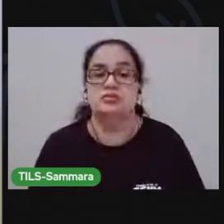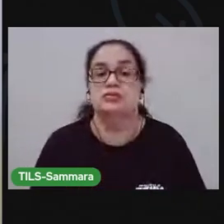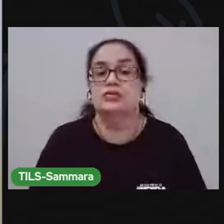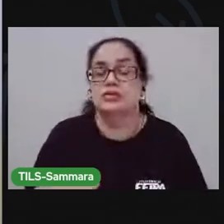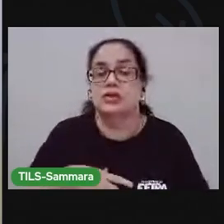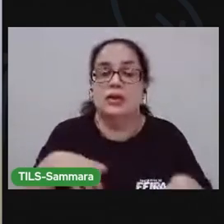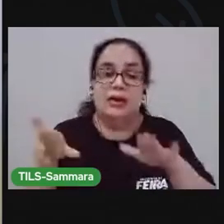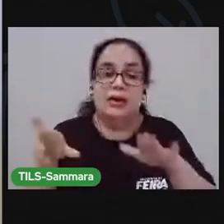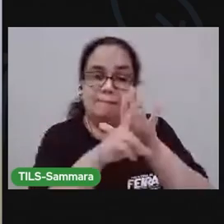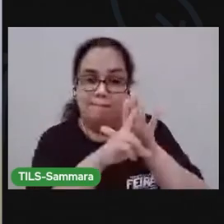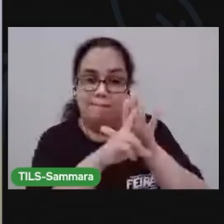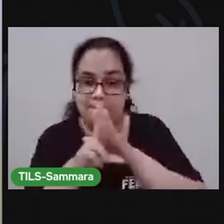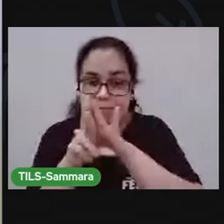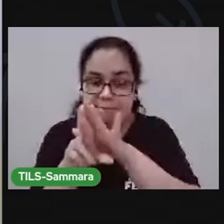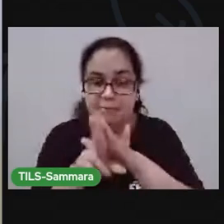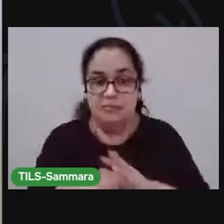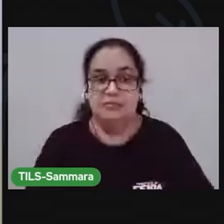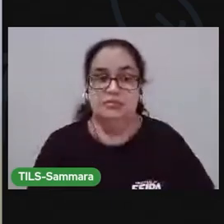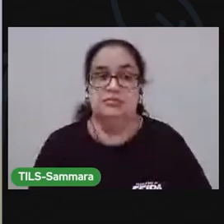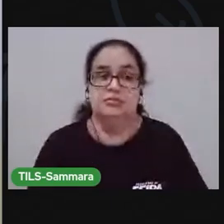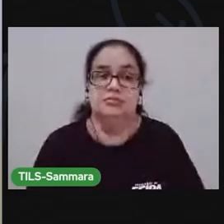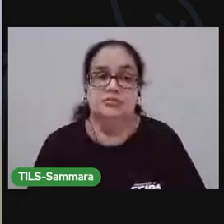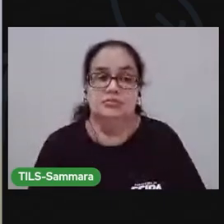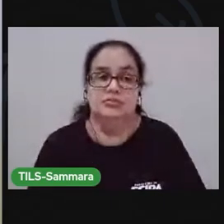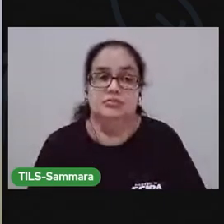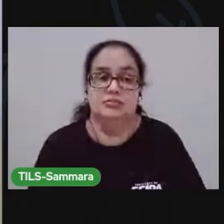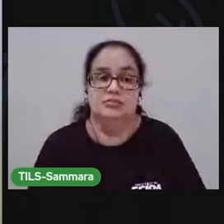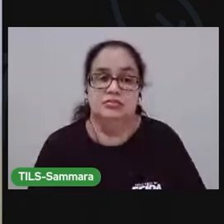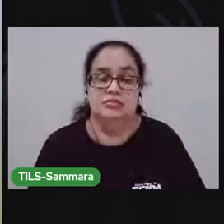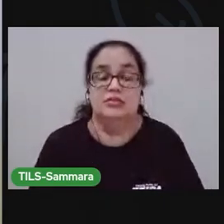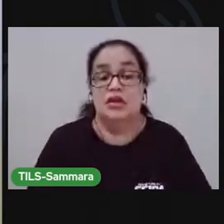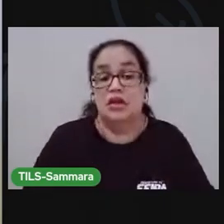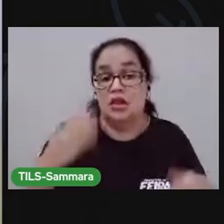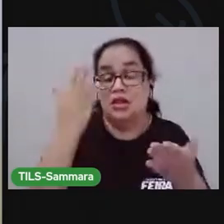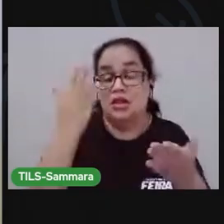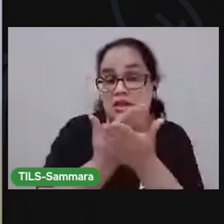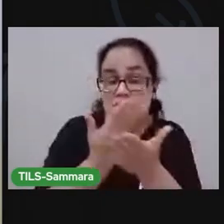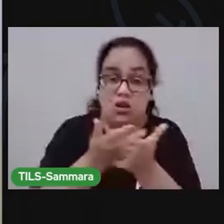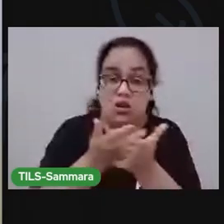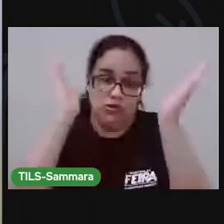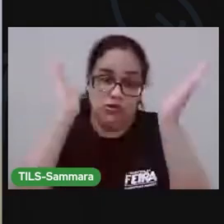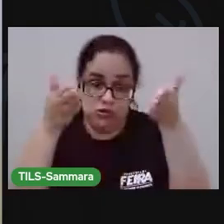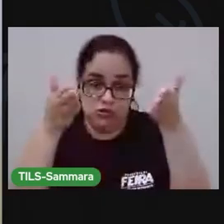apresentação da aula de hoje.